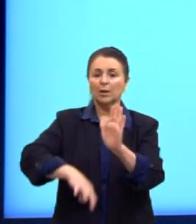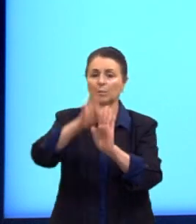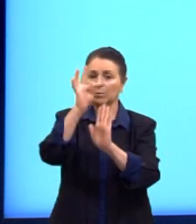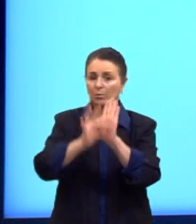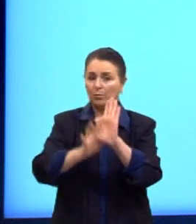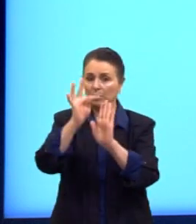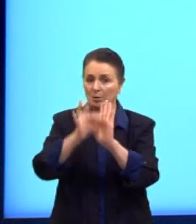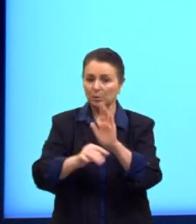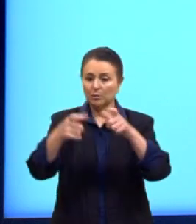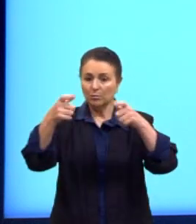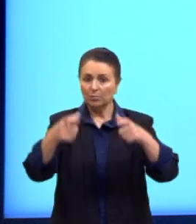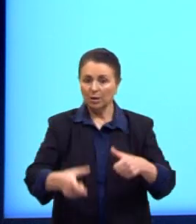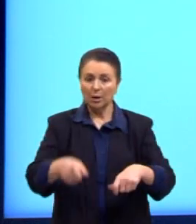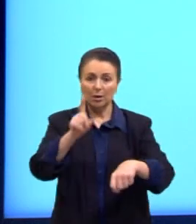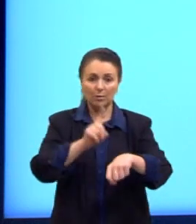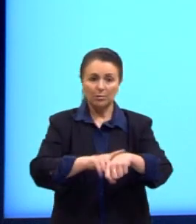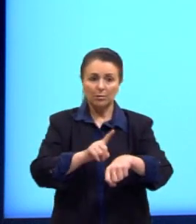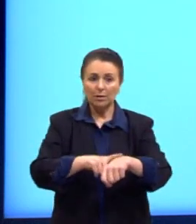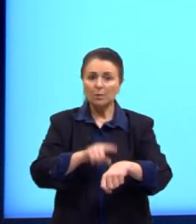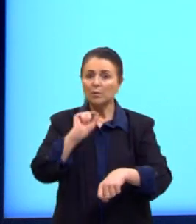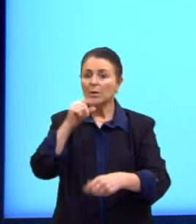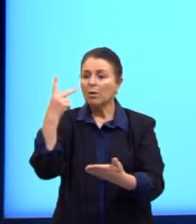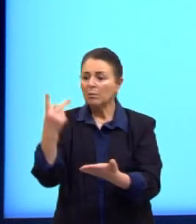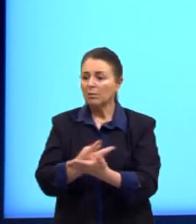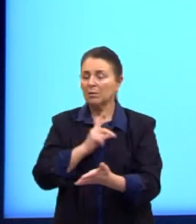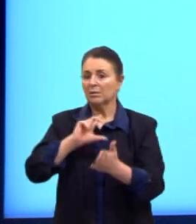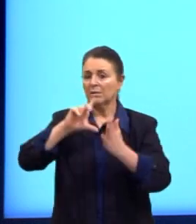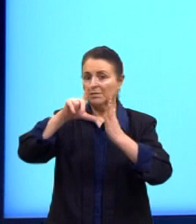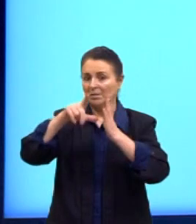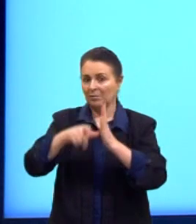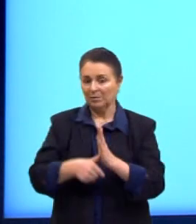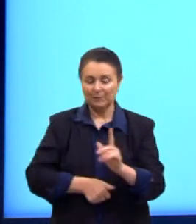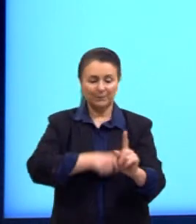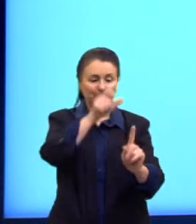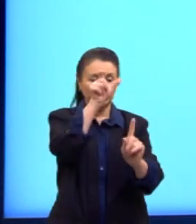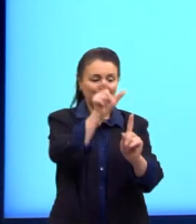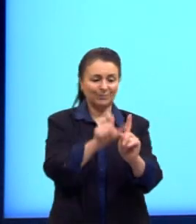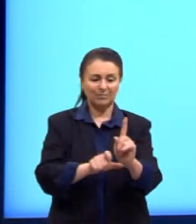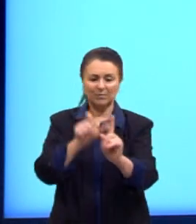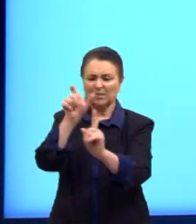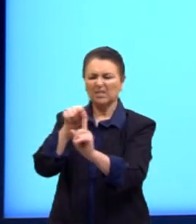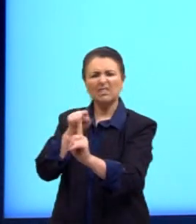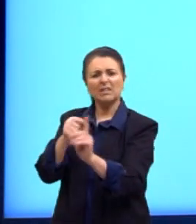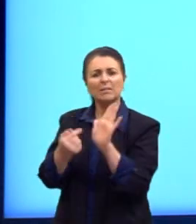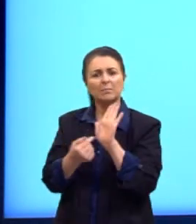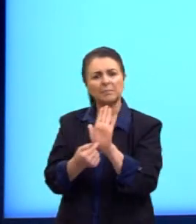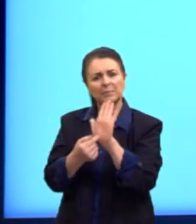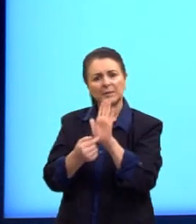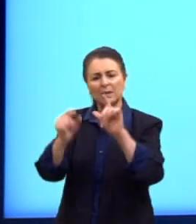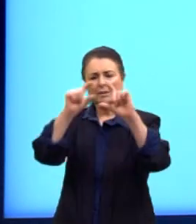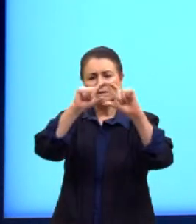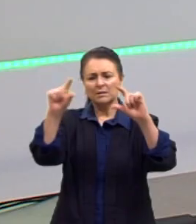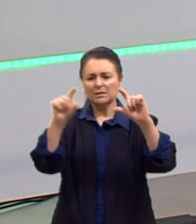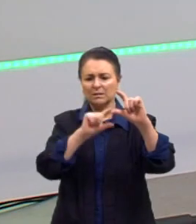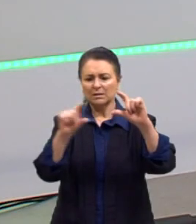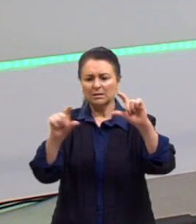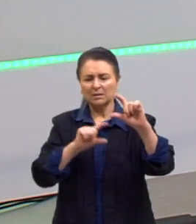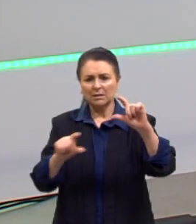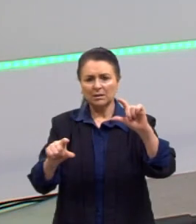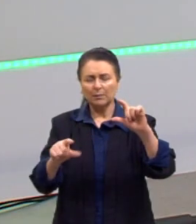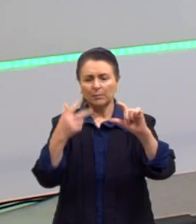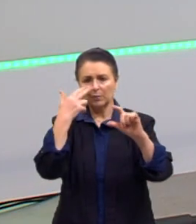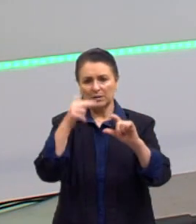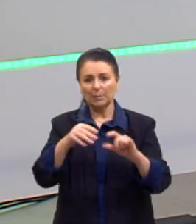o tempo e um desfecho. Ou seja, personagens, quem é que está aparecendo ali? Se eu for ver, por exemplo, uma